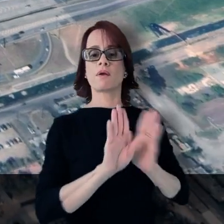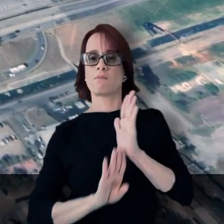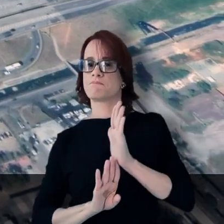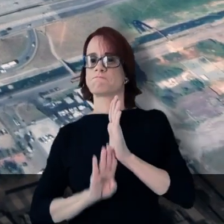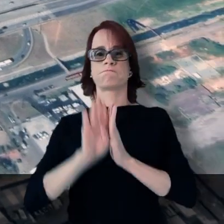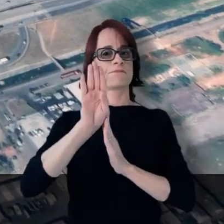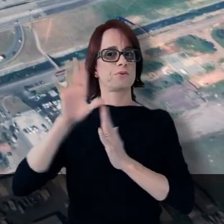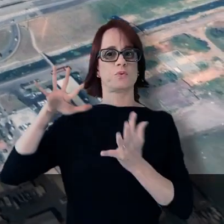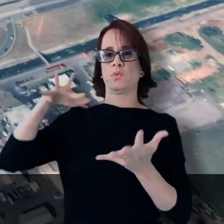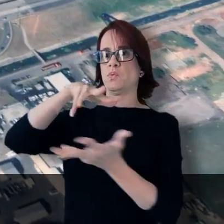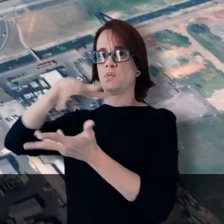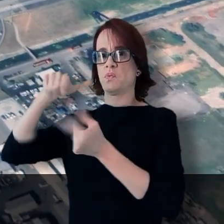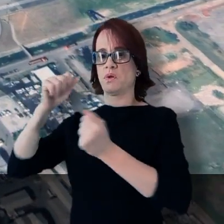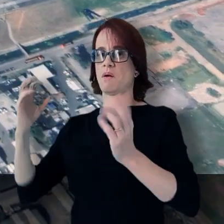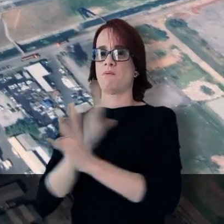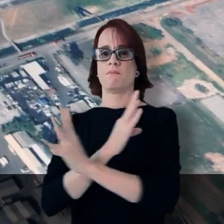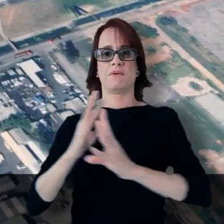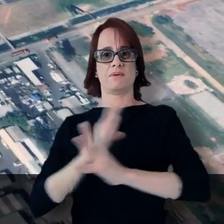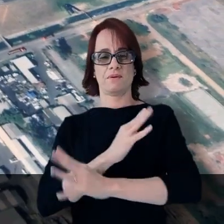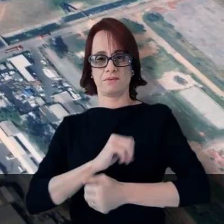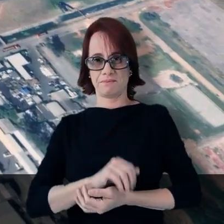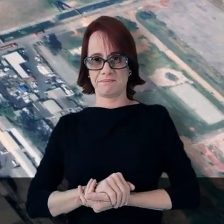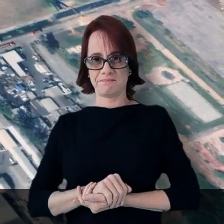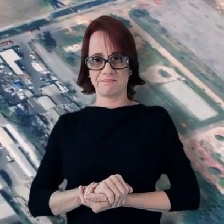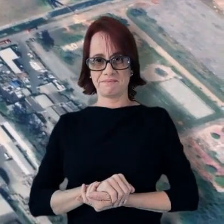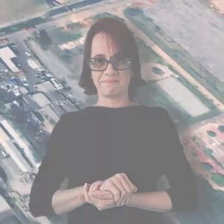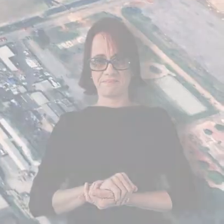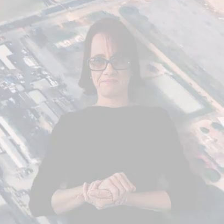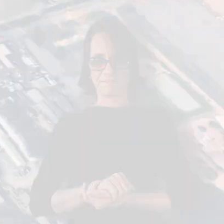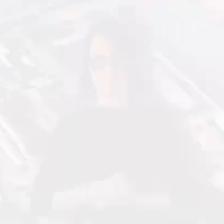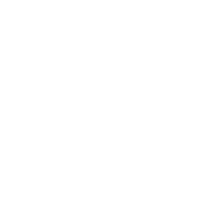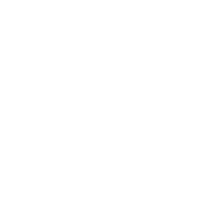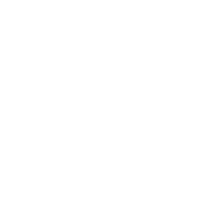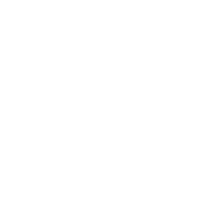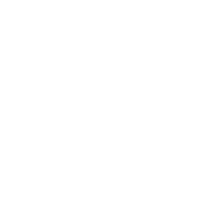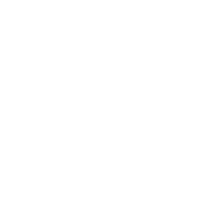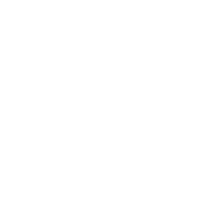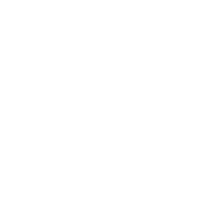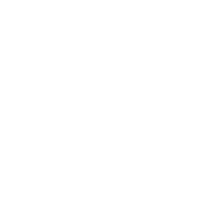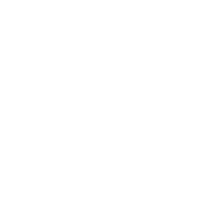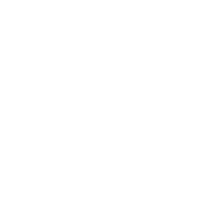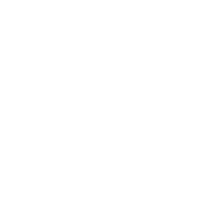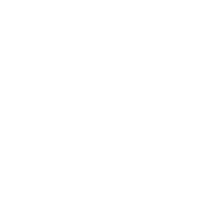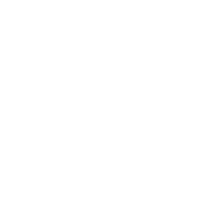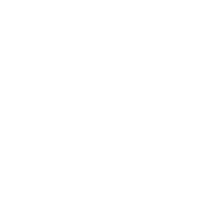aeroporto de Guarulhos na vanguarda mundial de mobilidade. Legenda Adriana